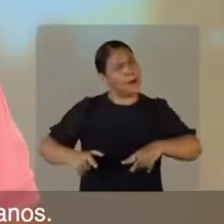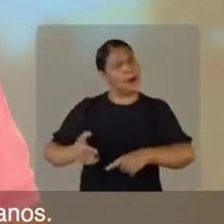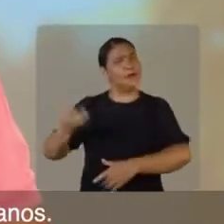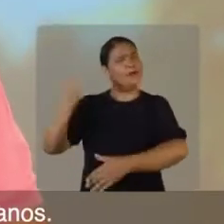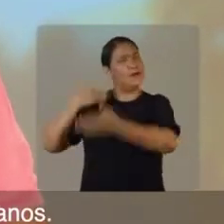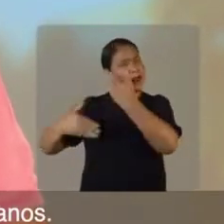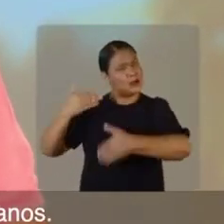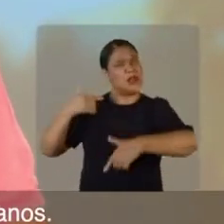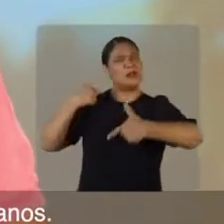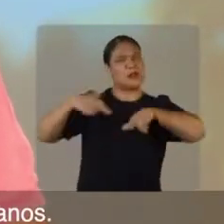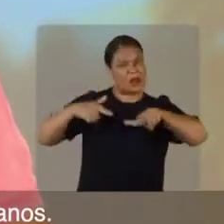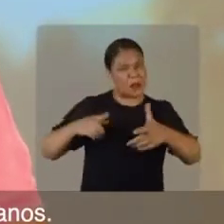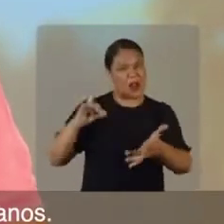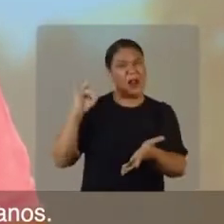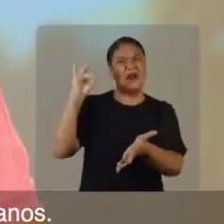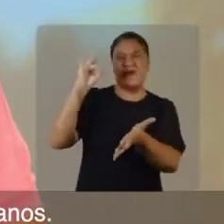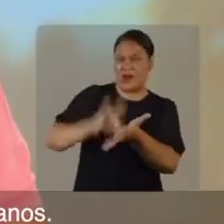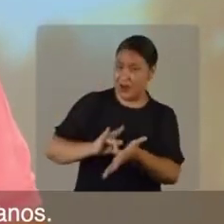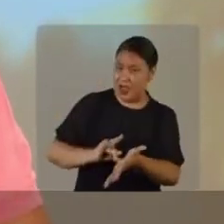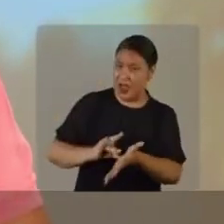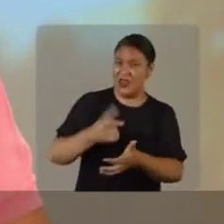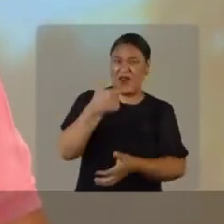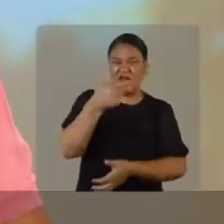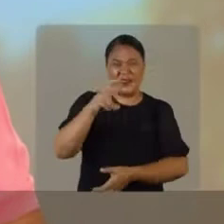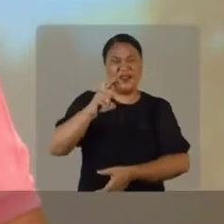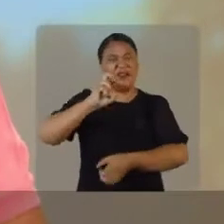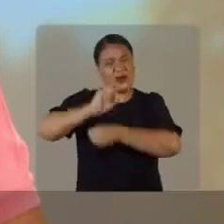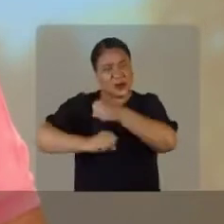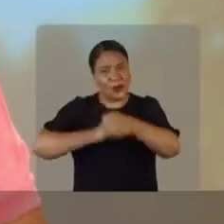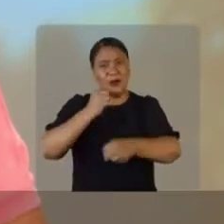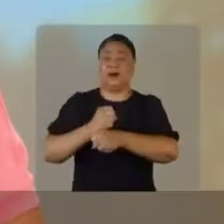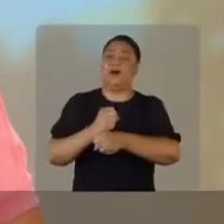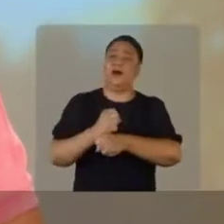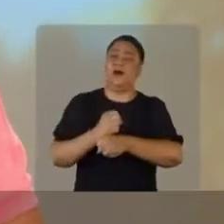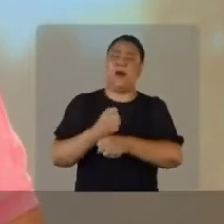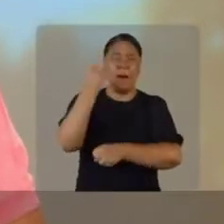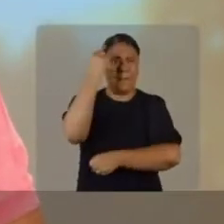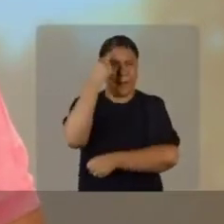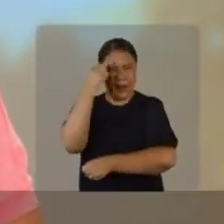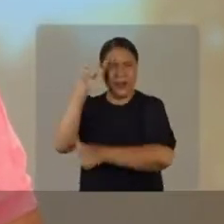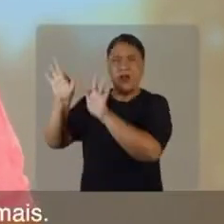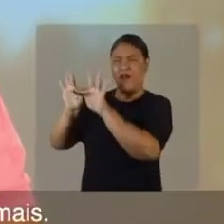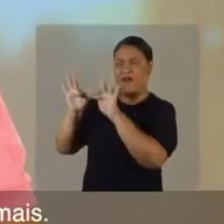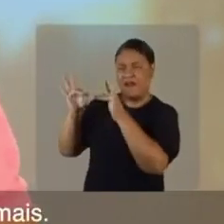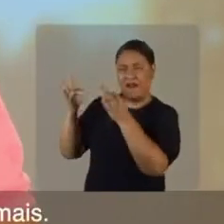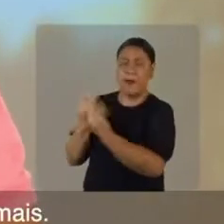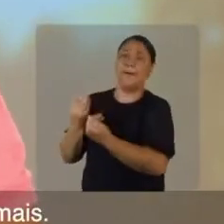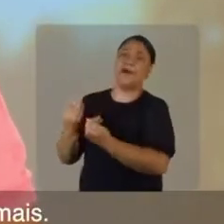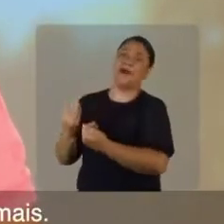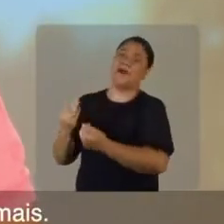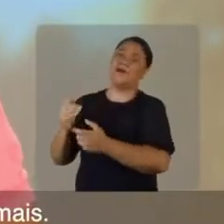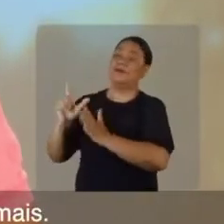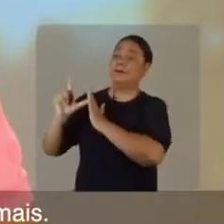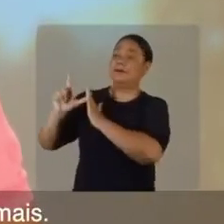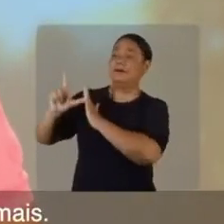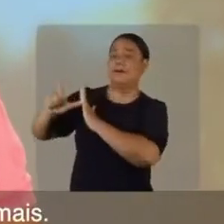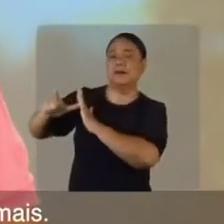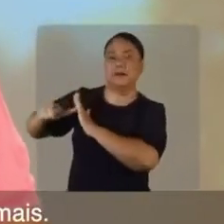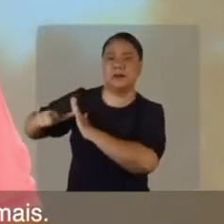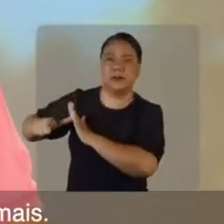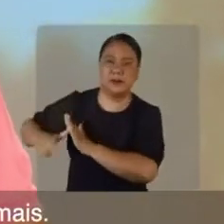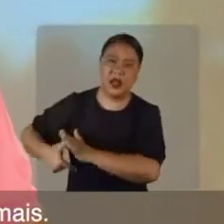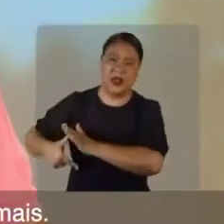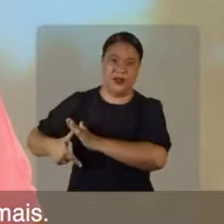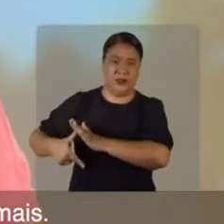poder durante os últimos 25 anos. Faça uma reflexão dos laços familiares e veja o quanto de